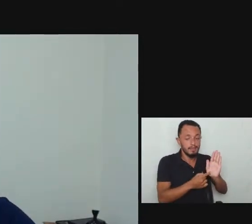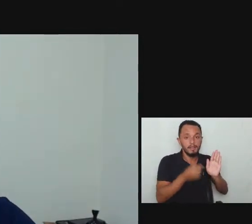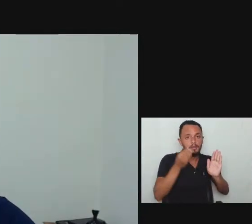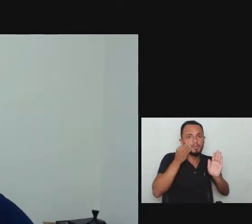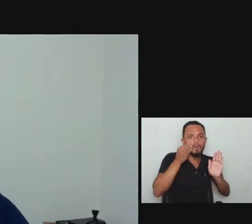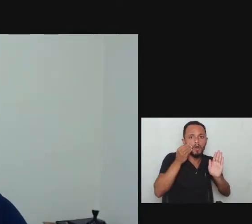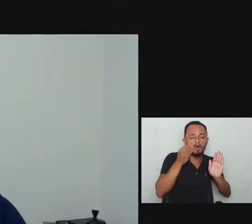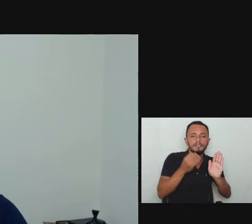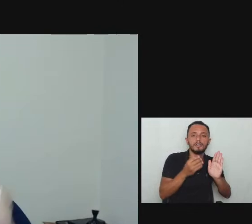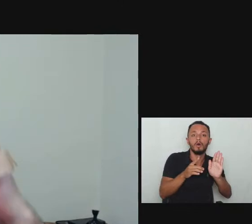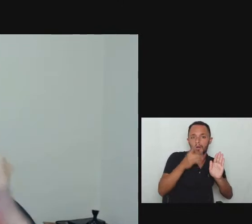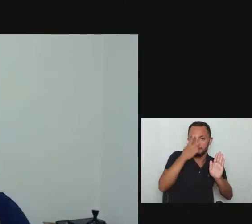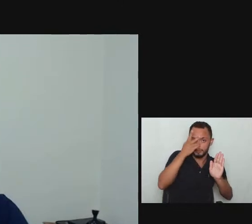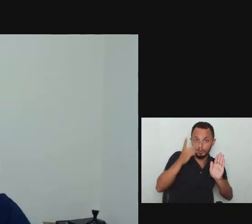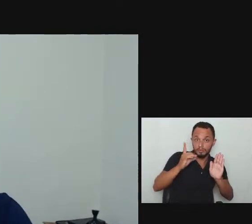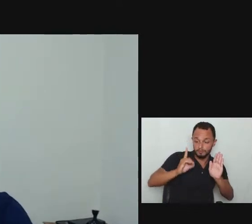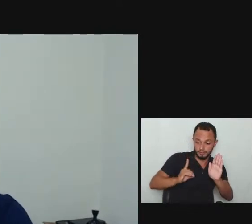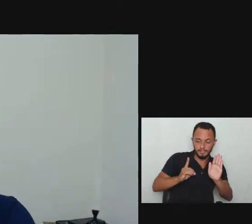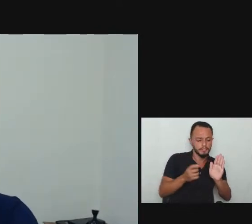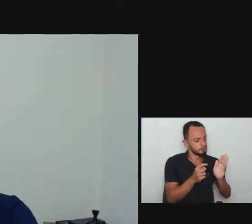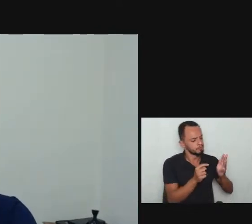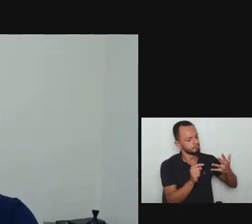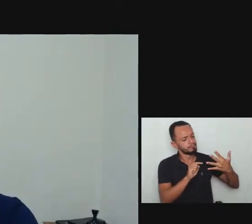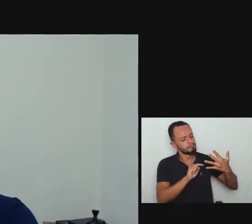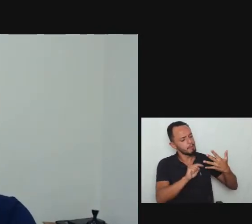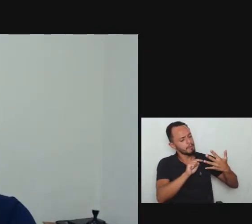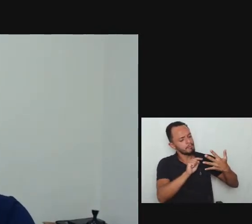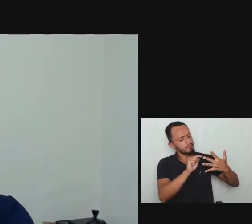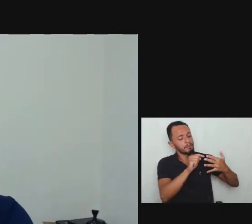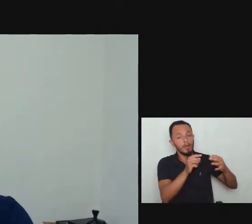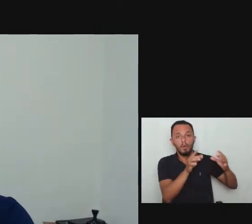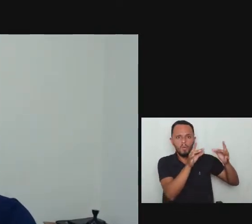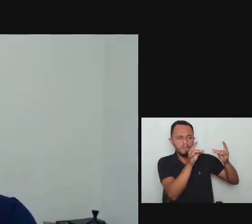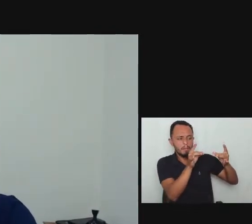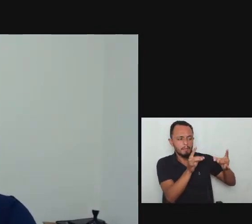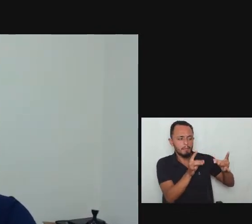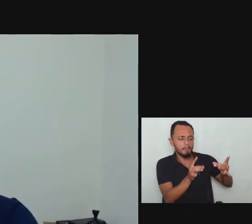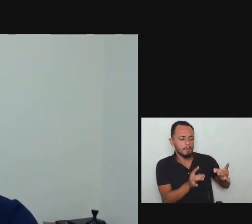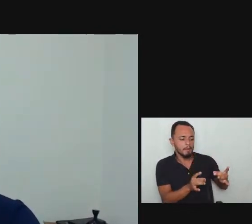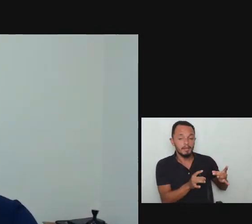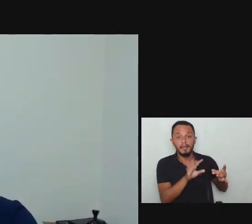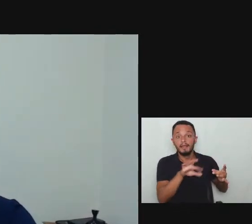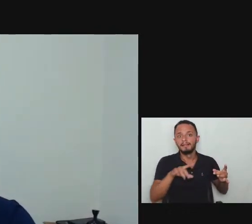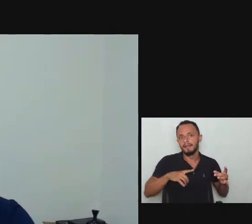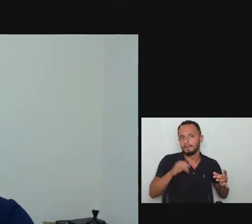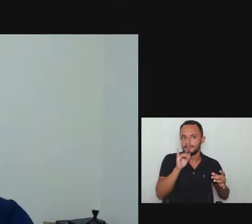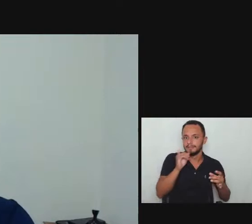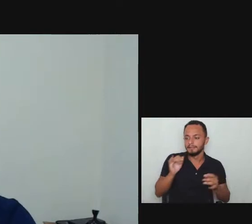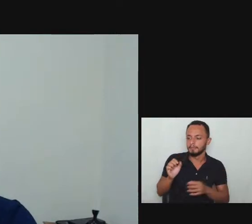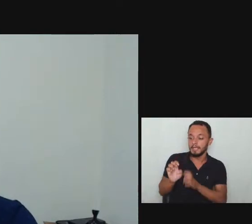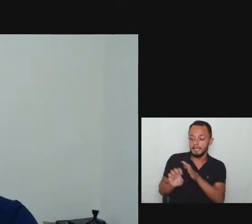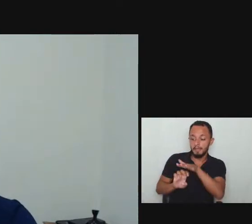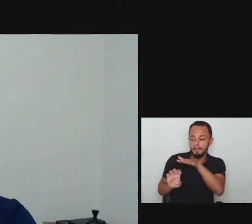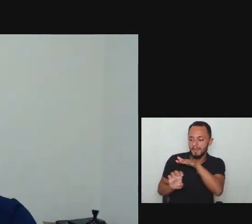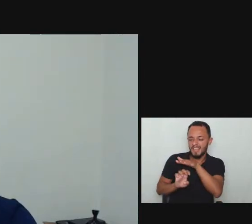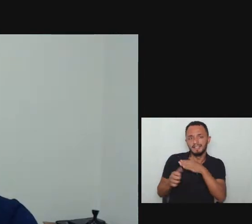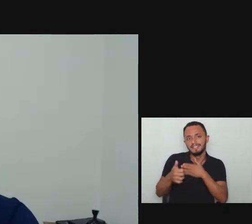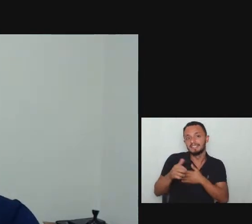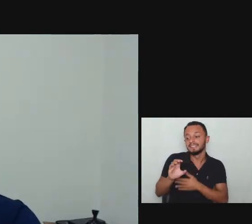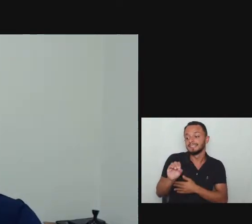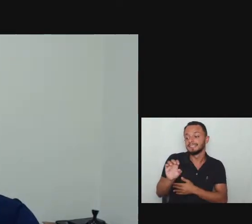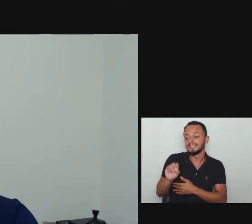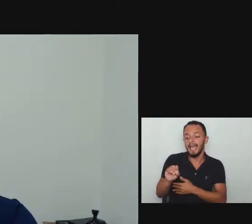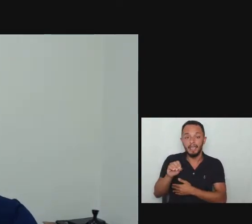empresas aquelas que têm 100 ou mais funcionários até um número mínimo uma cota mínima ali de empregados com deficiência nos seus